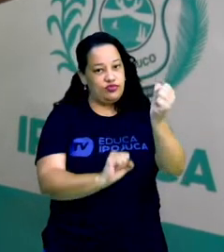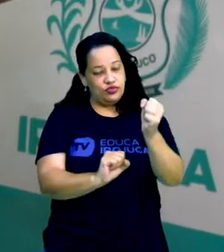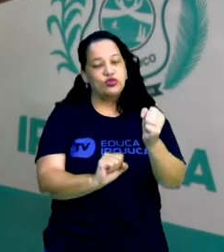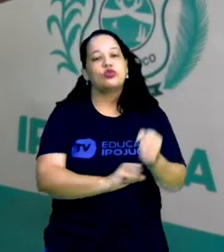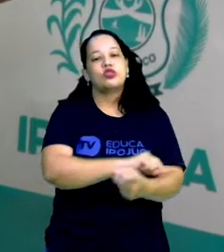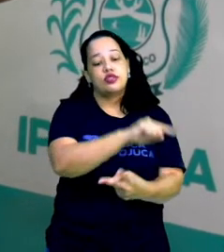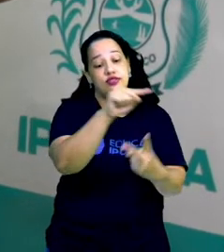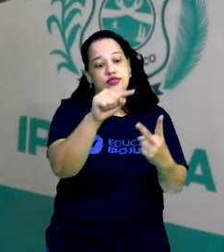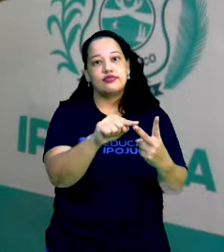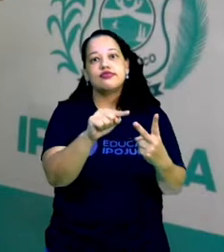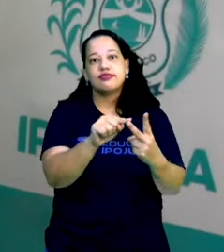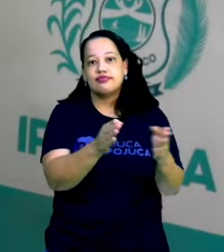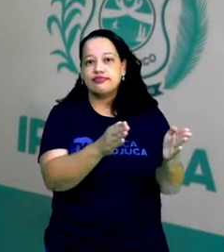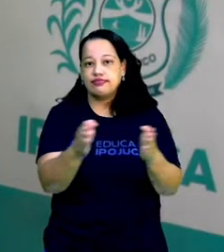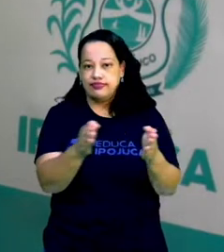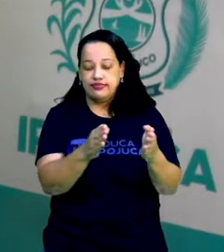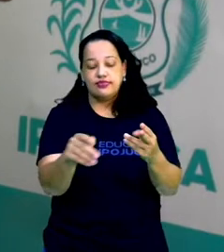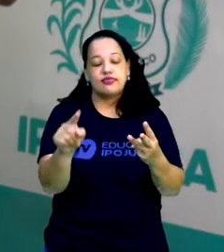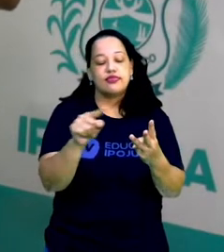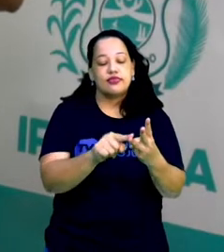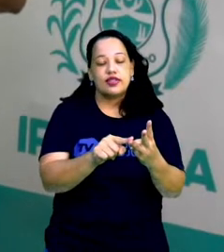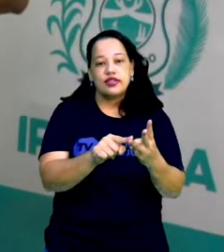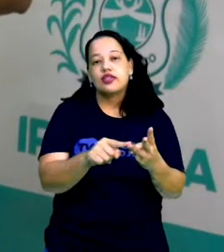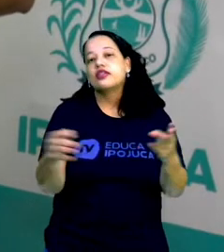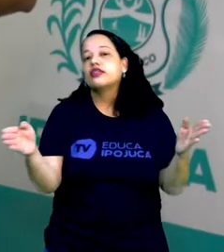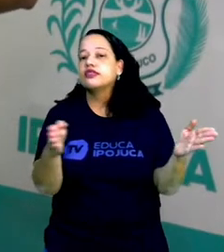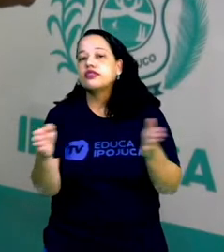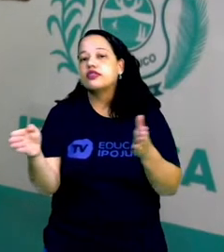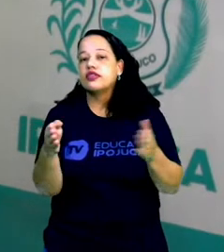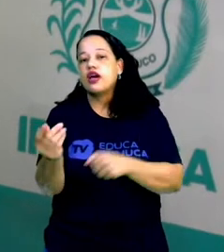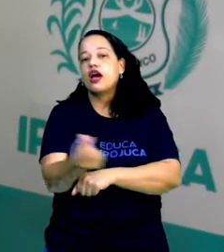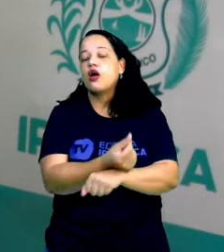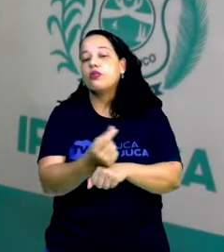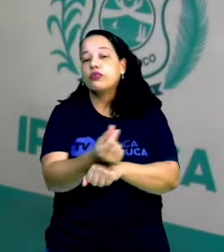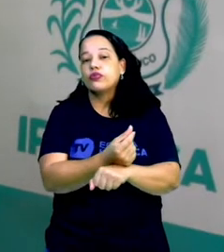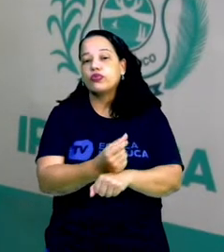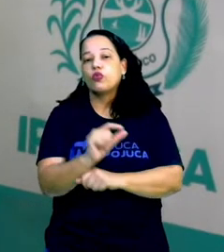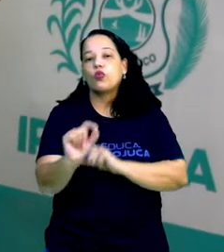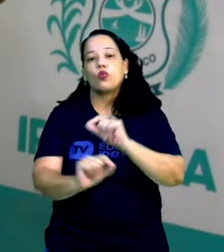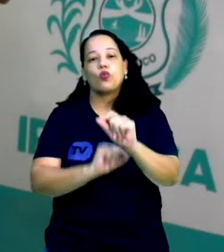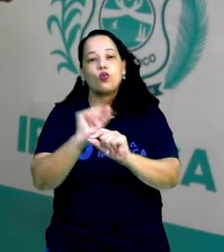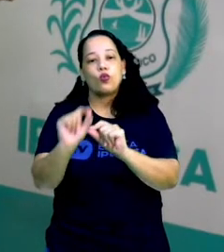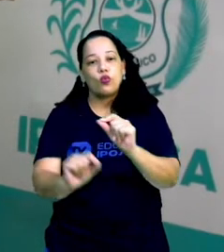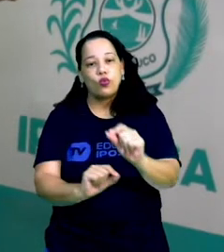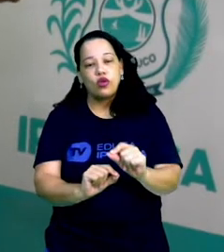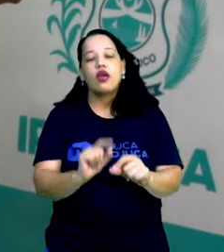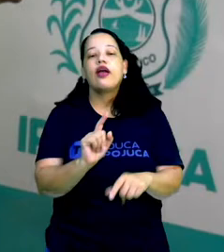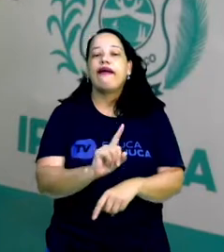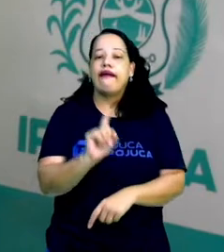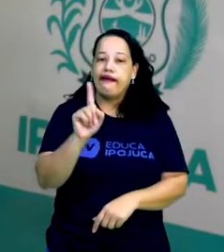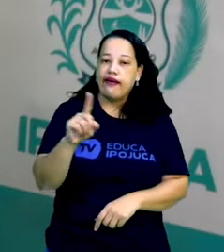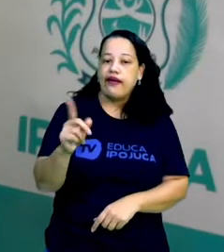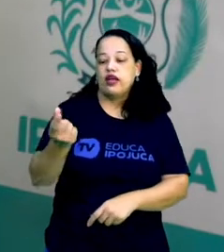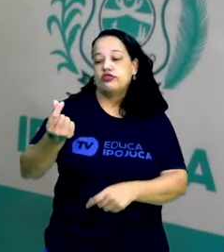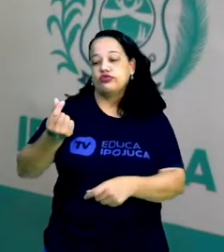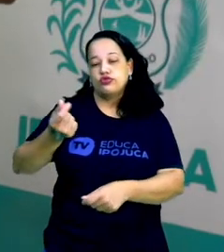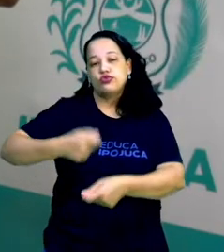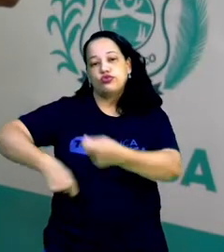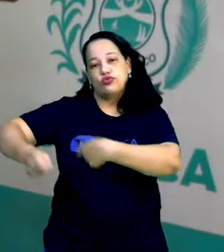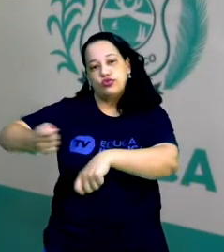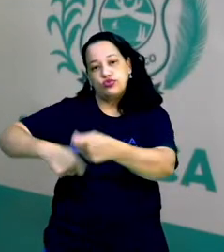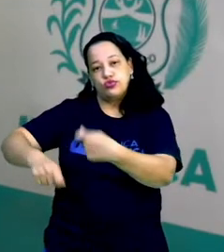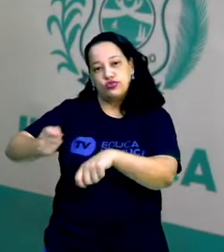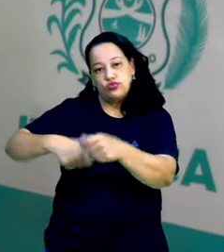fase do capitalismo. E a terceira fase do capitalismo é justamente a fase financeira, que foi